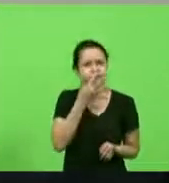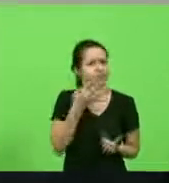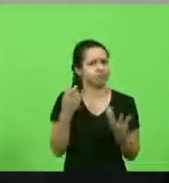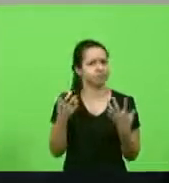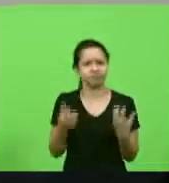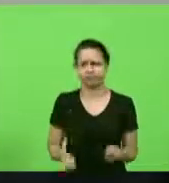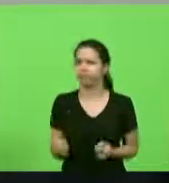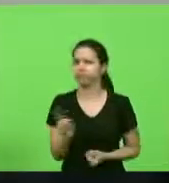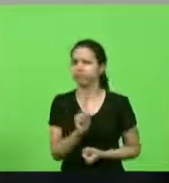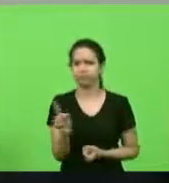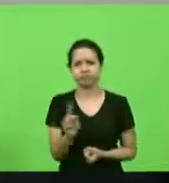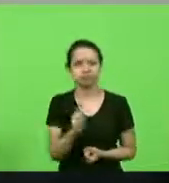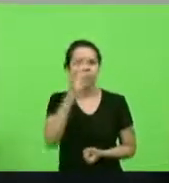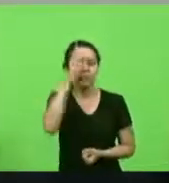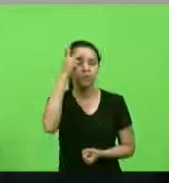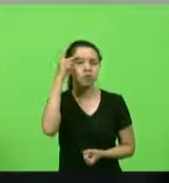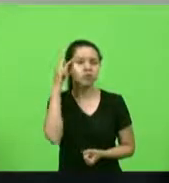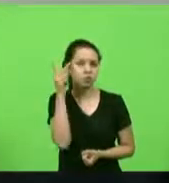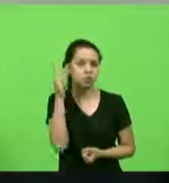ser